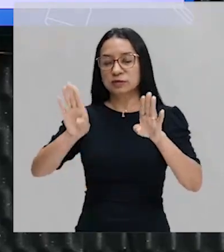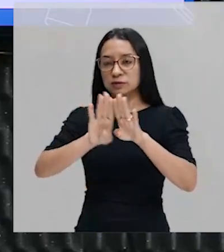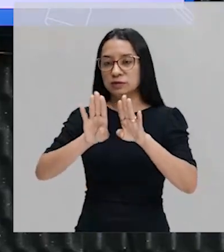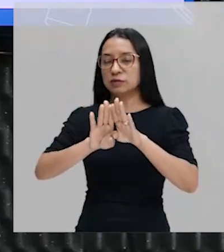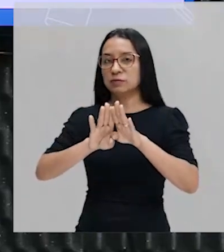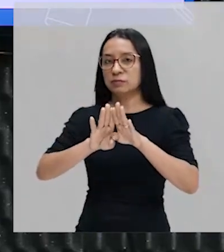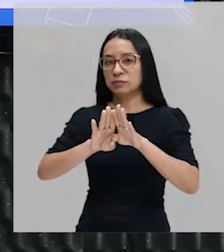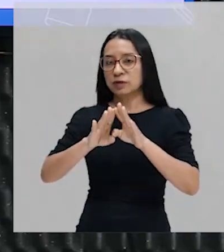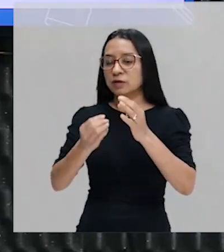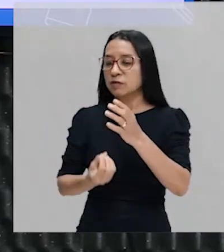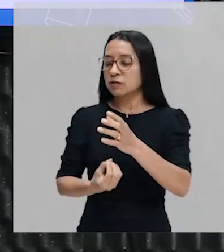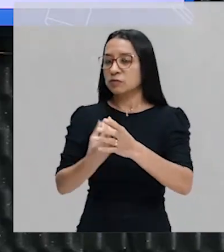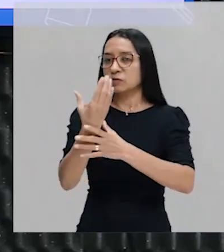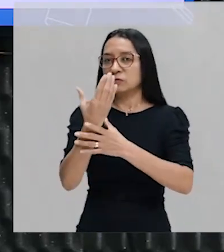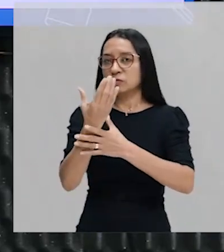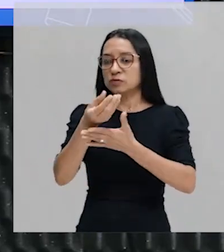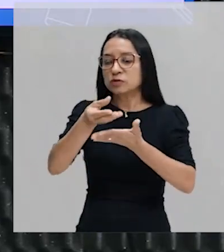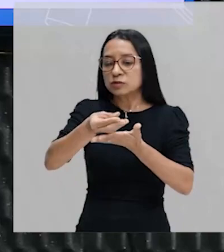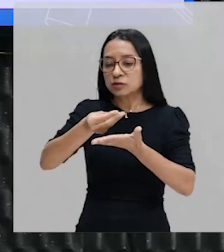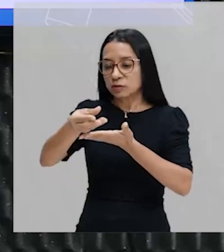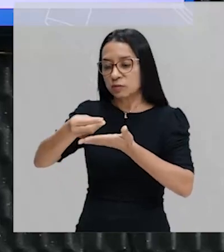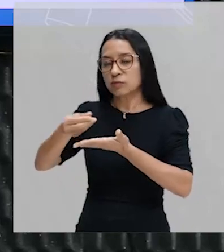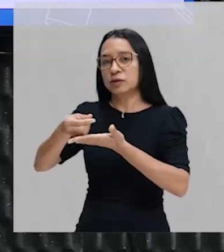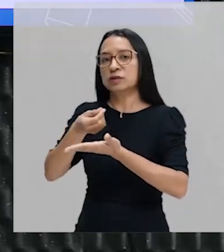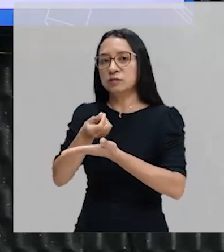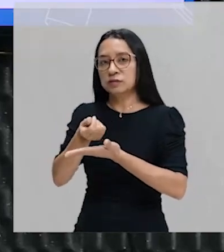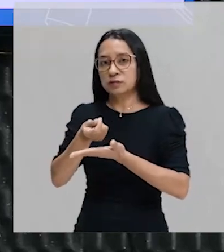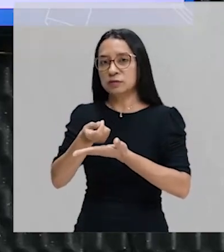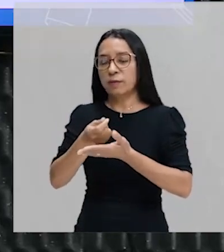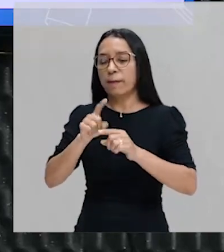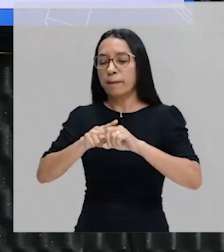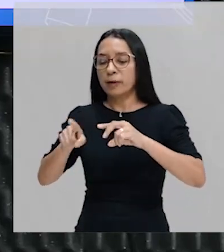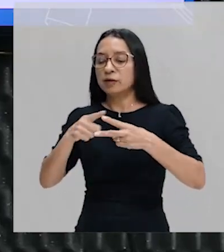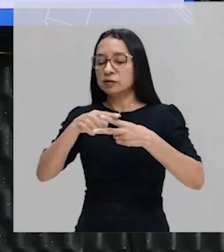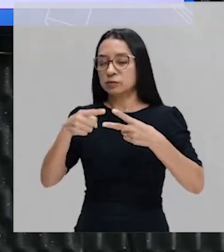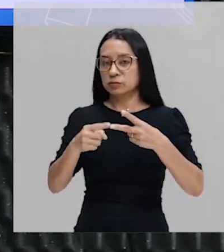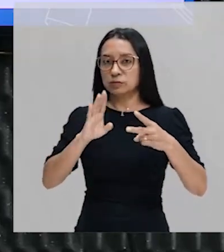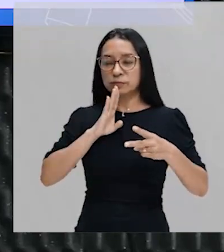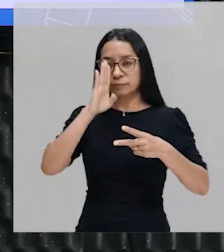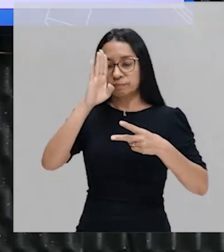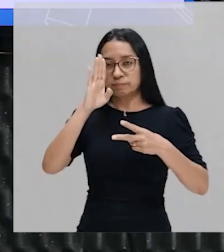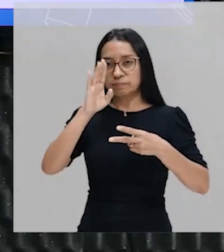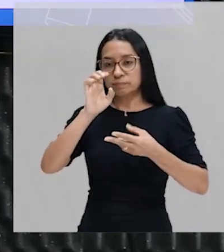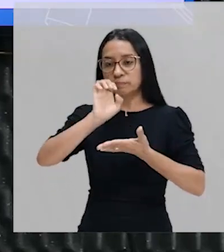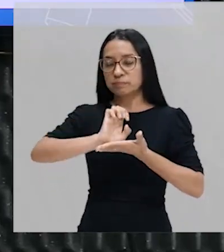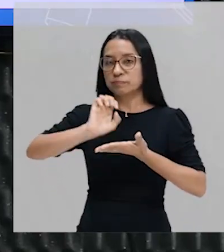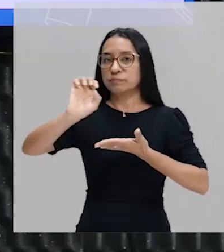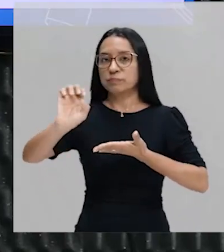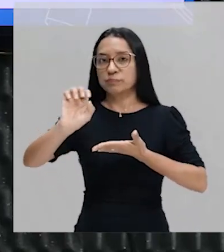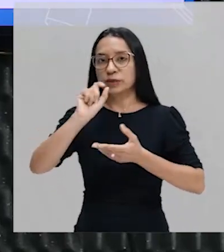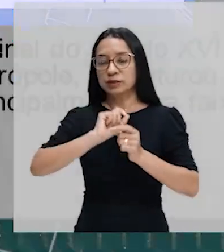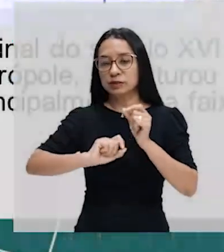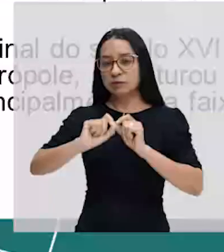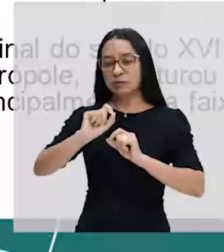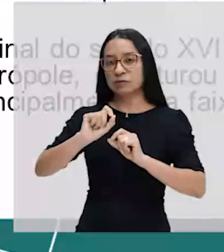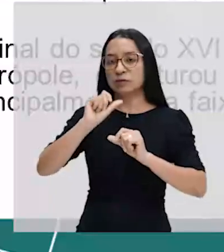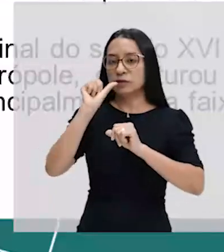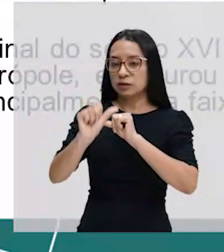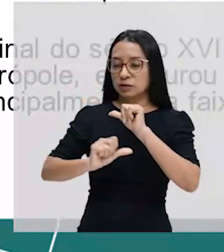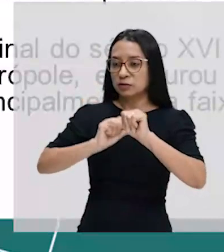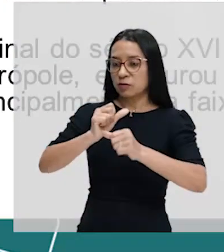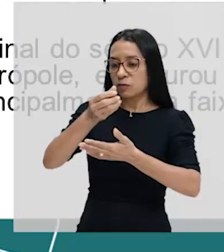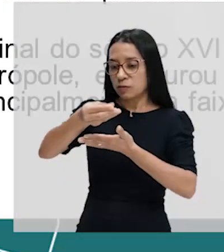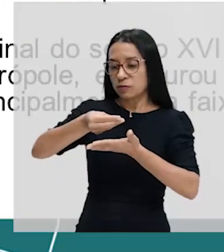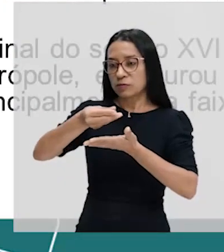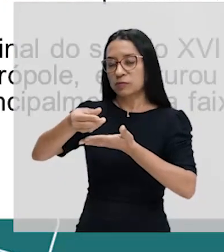vão gerar acumulação de capital. Mas as duas principais atividades de exportação que acabam gerando a acumulação de